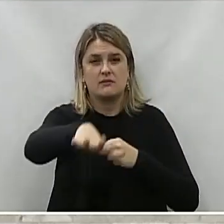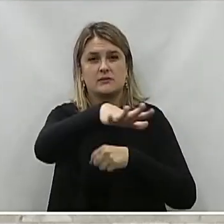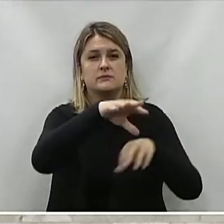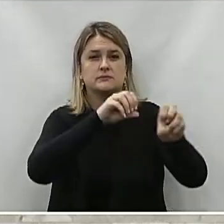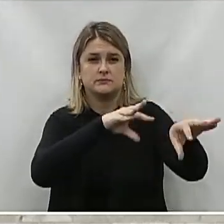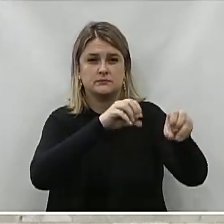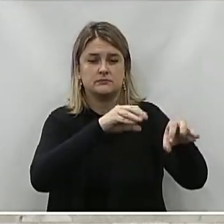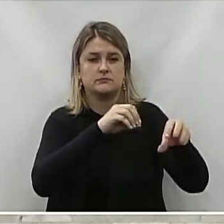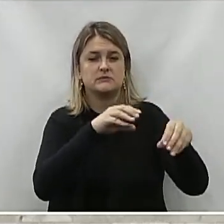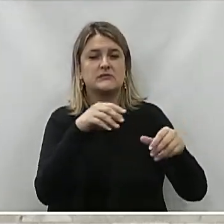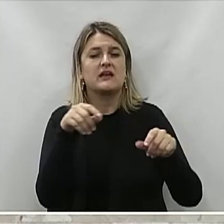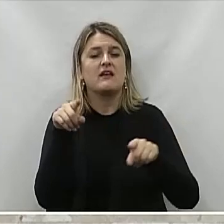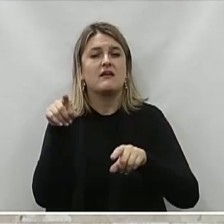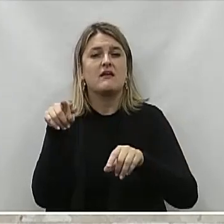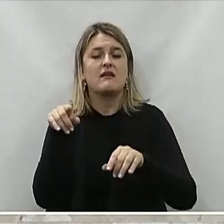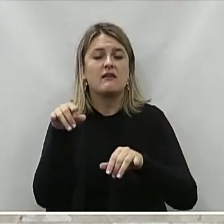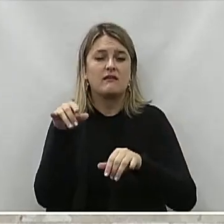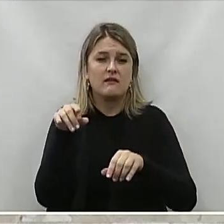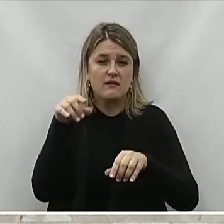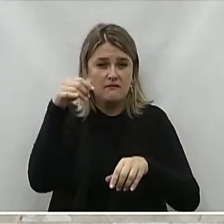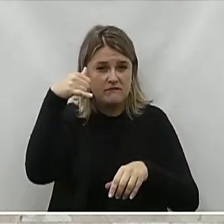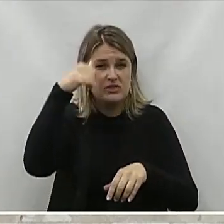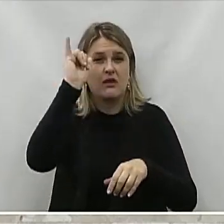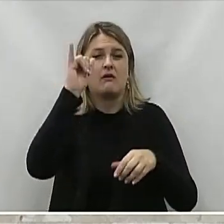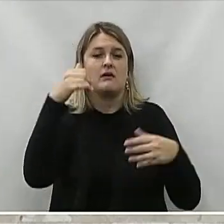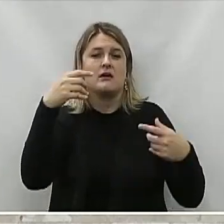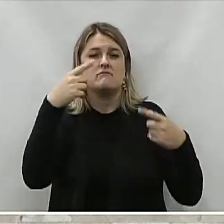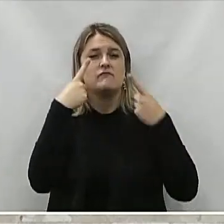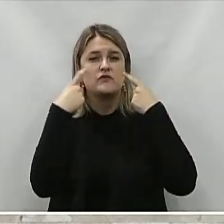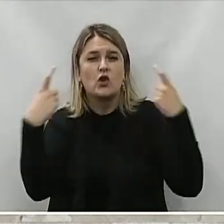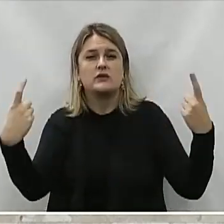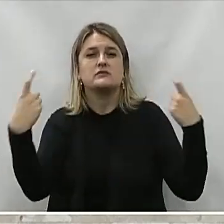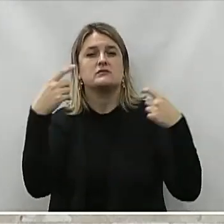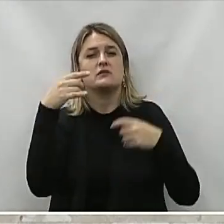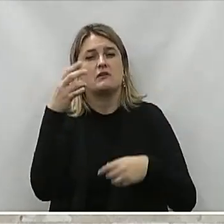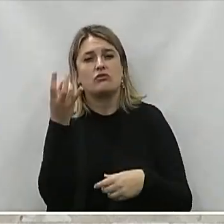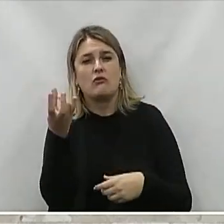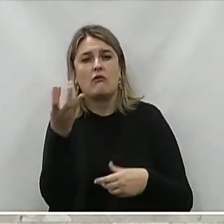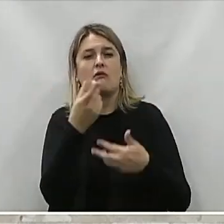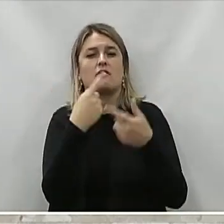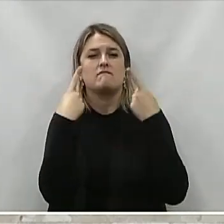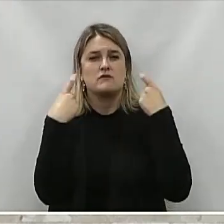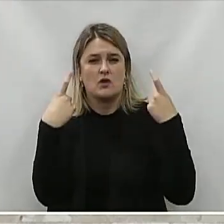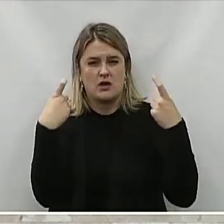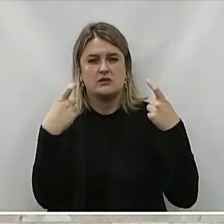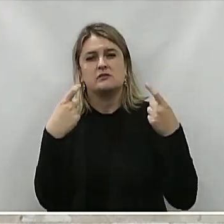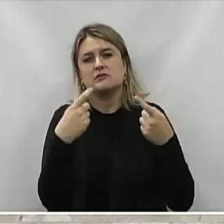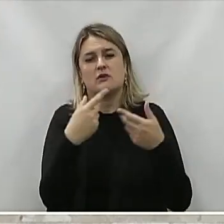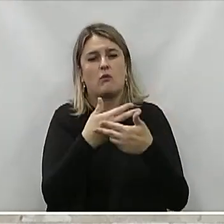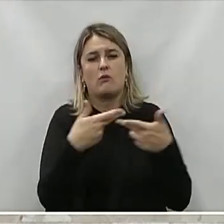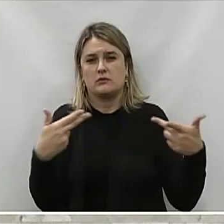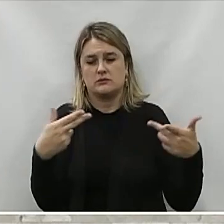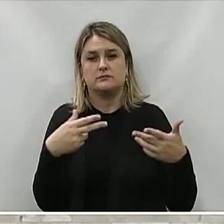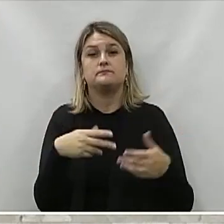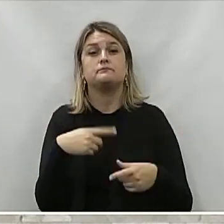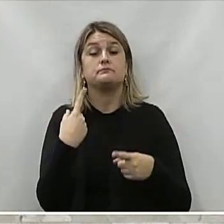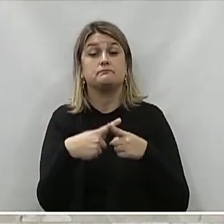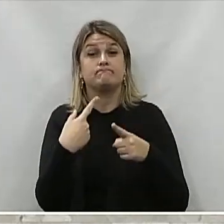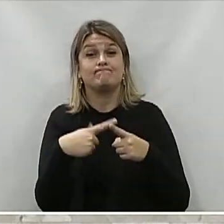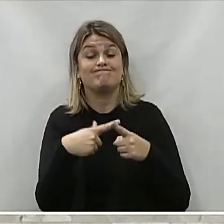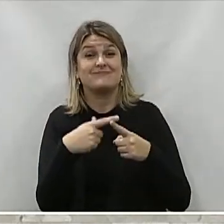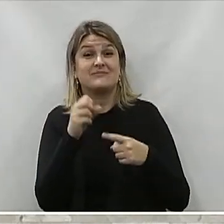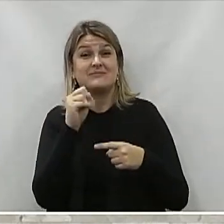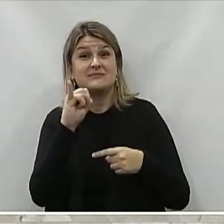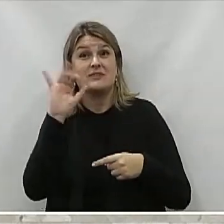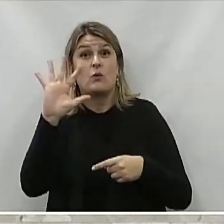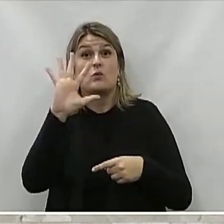preparo Para combater A violência Crimes Problemas Com drogas Em loco Justificativa Tendo em vista A